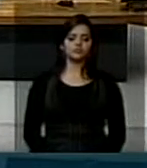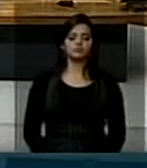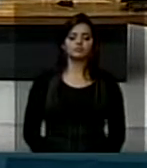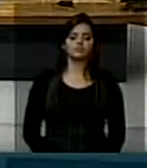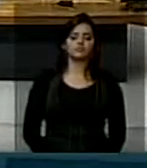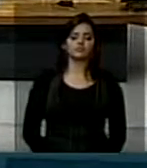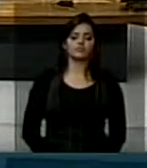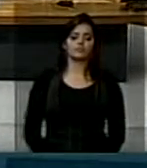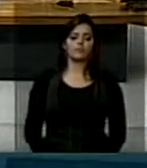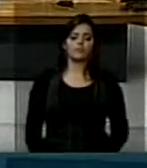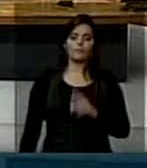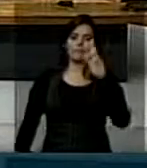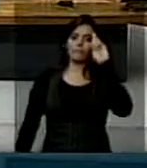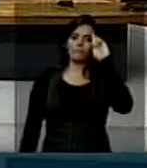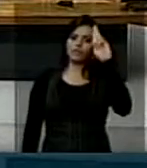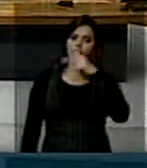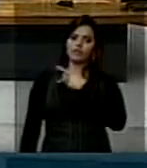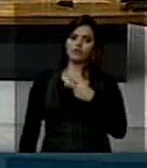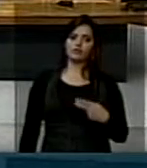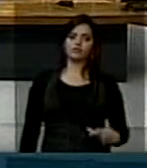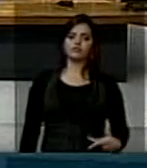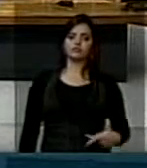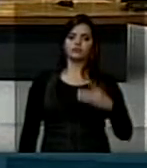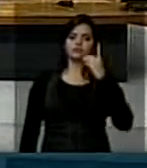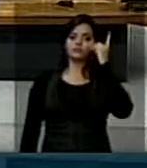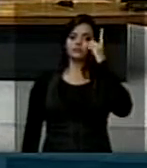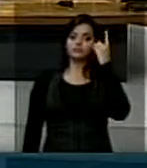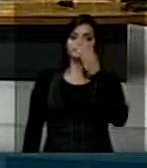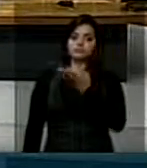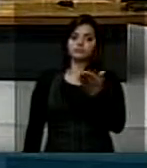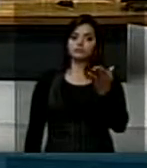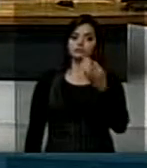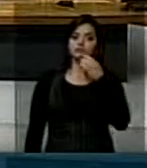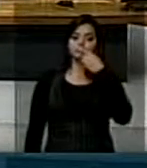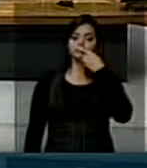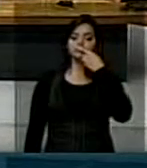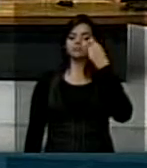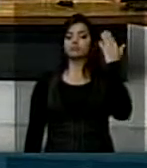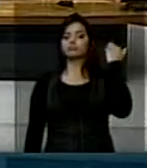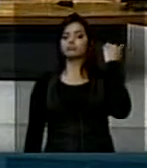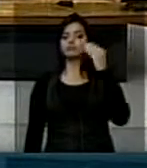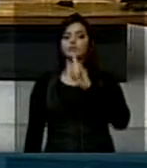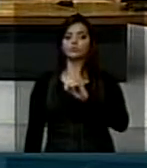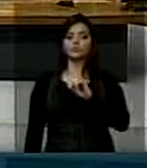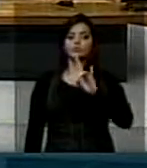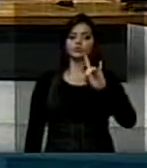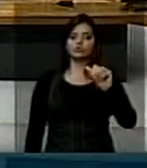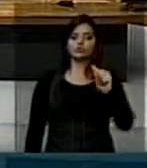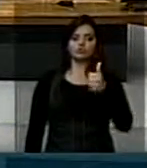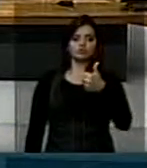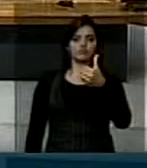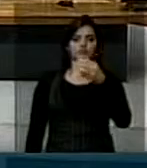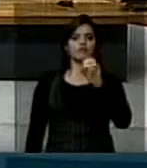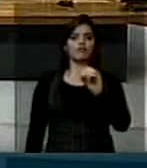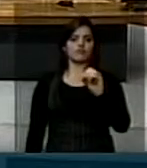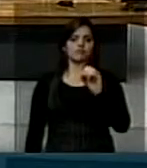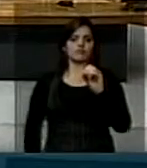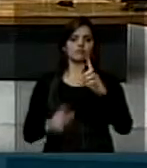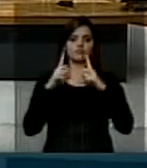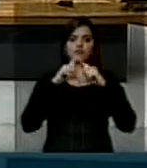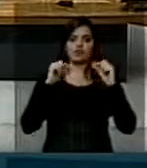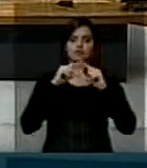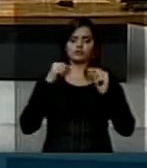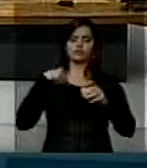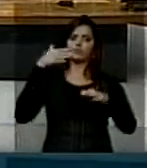Senhor Presidente, nossos parlamentares, no último dia 10, aqui em Brasília, nós tivemos a oportunidade de participar